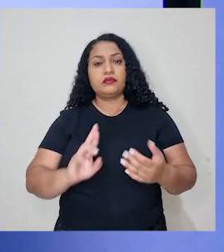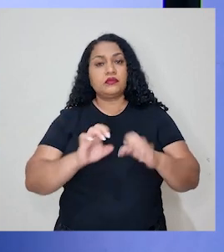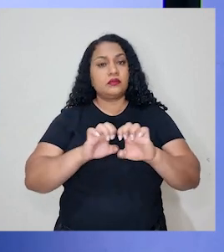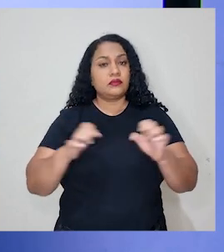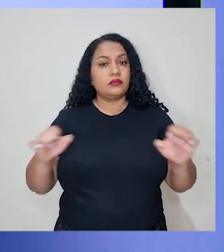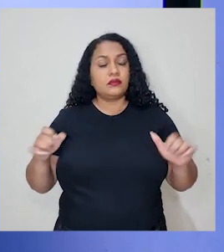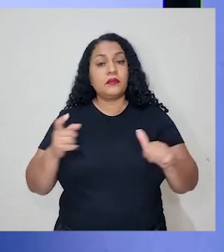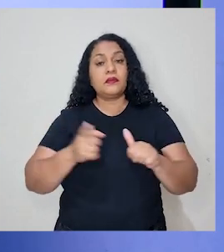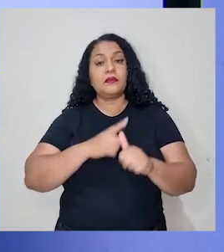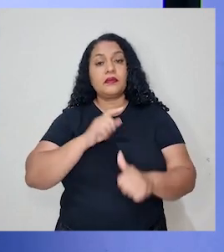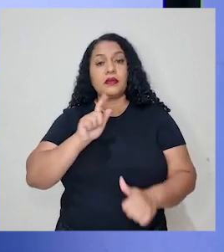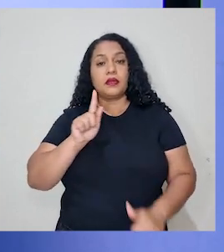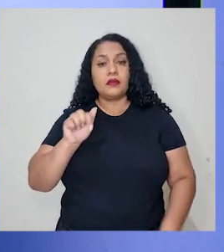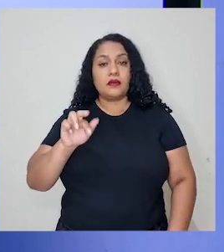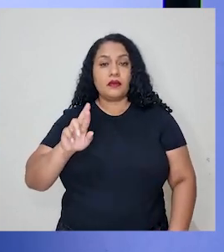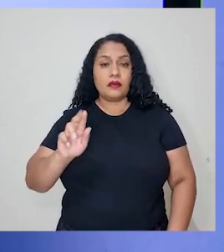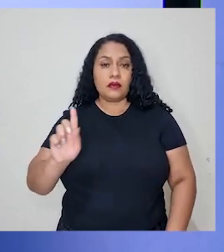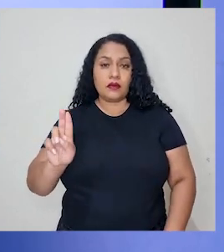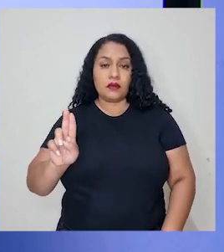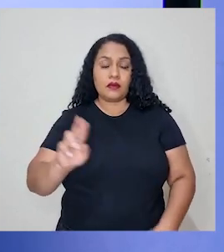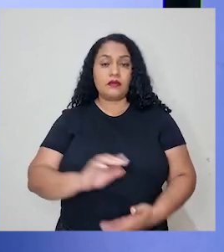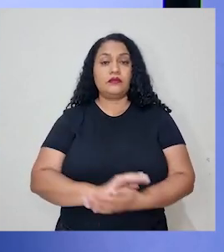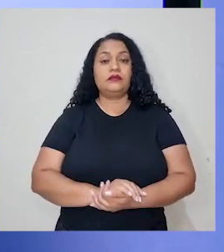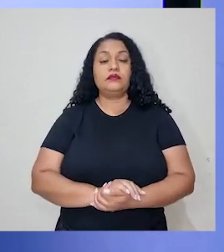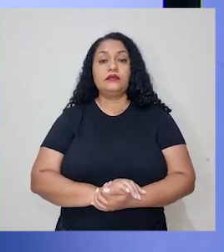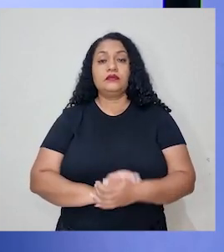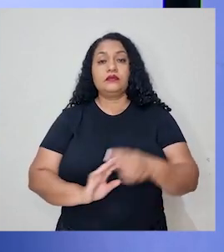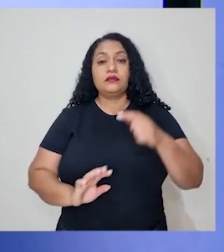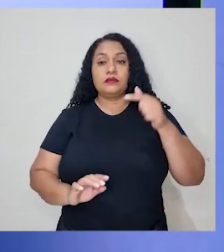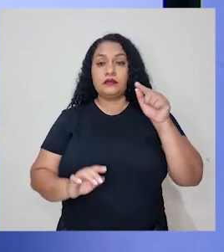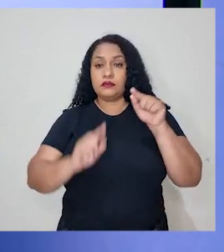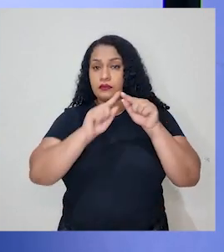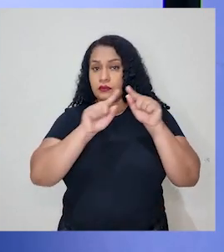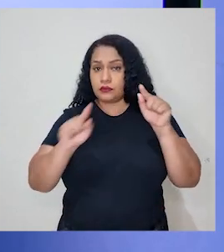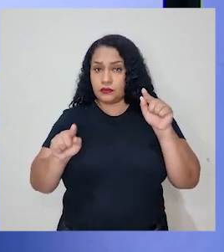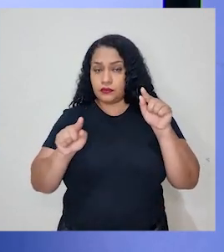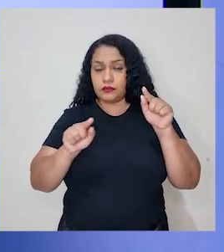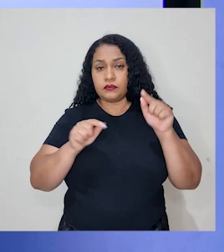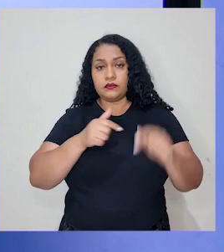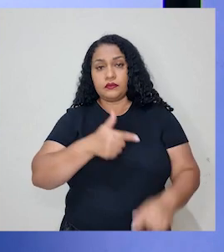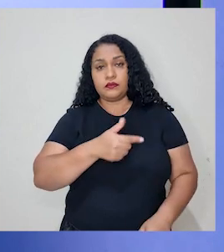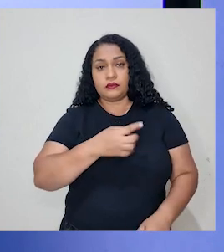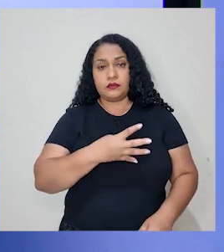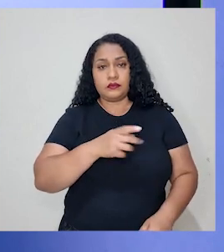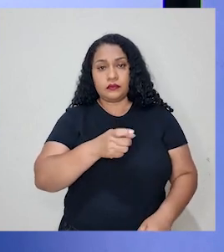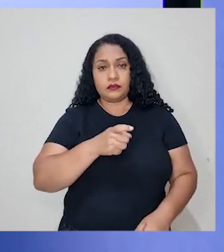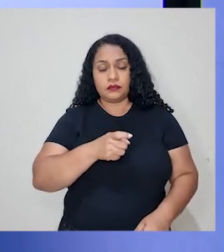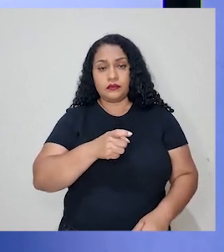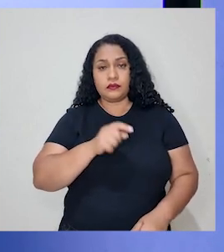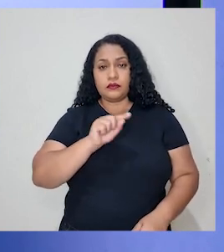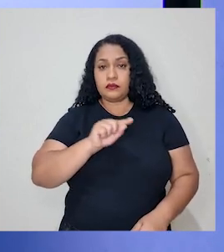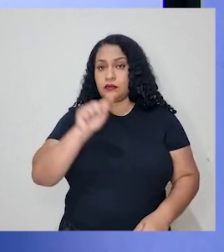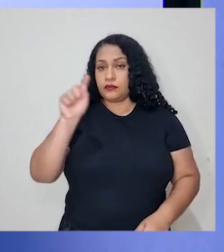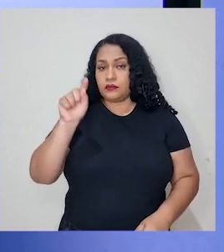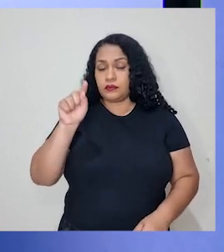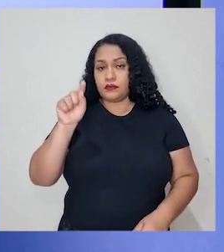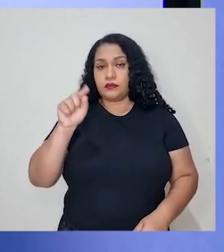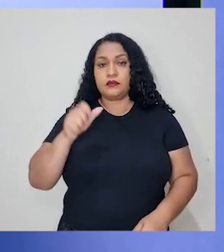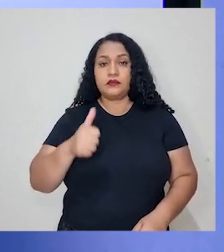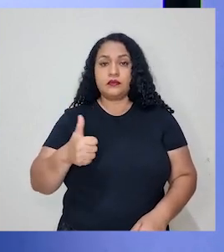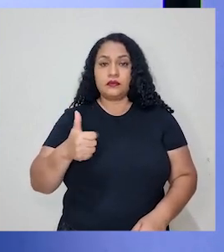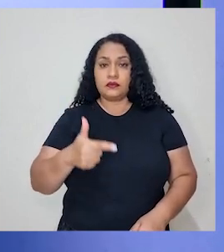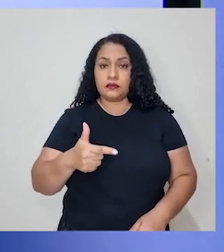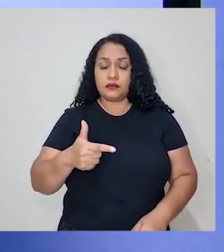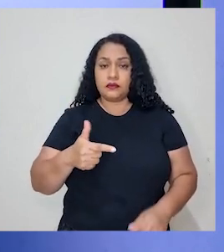equação de primeiro grau. Então, resolvendo, 24 vezes x é igual a 24x. 12 vezes 1 é 12.